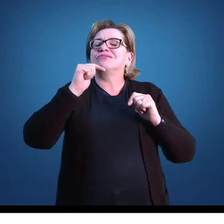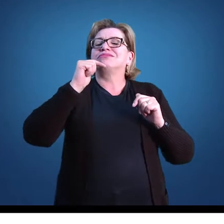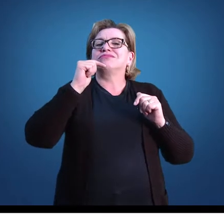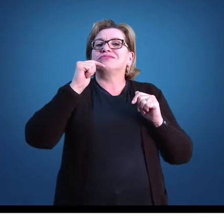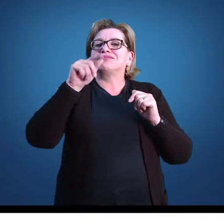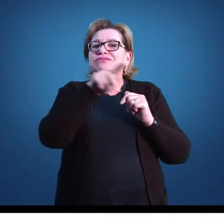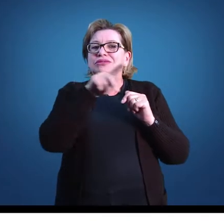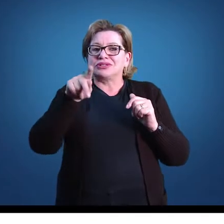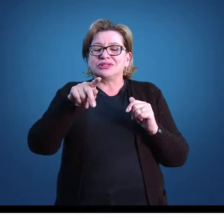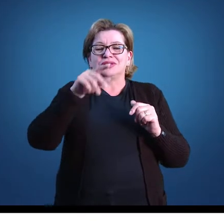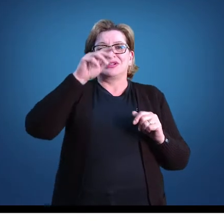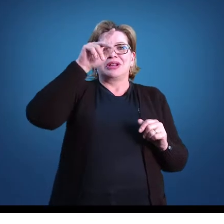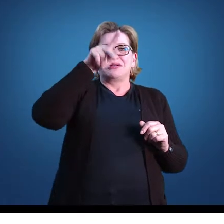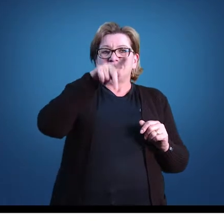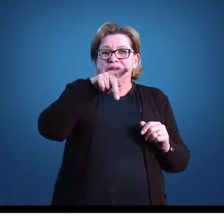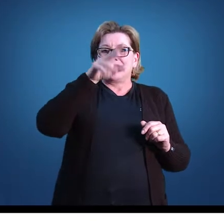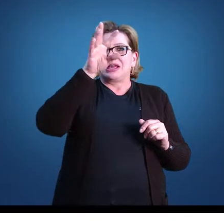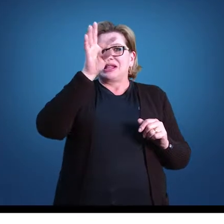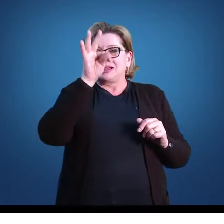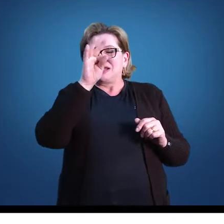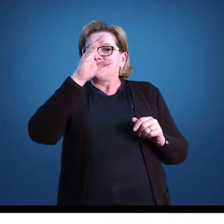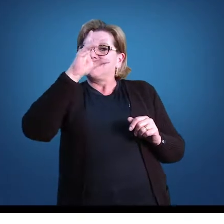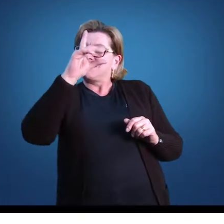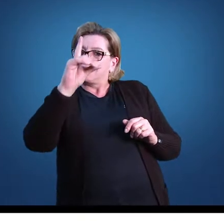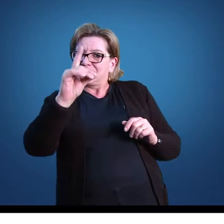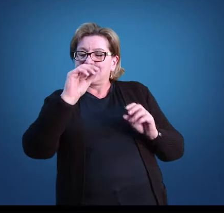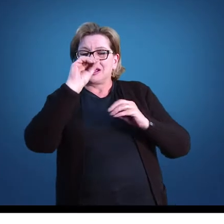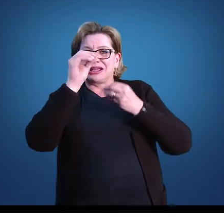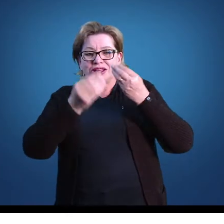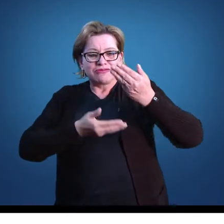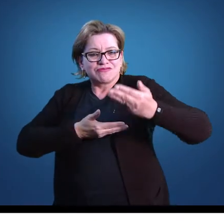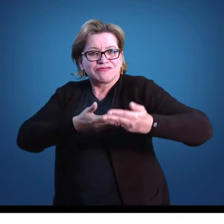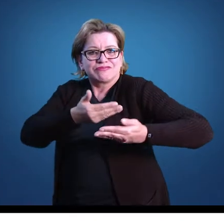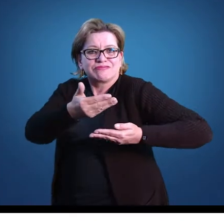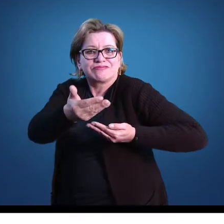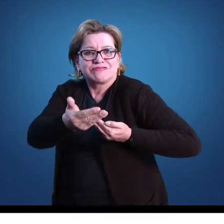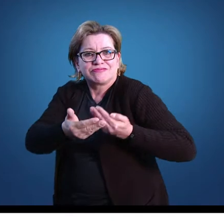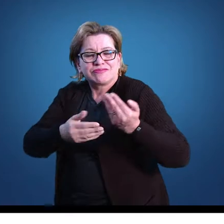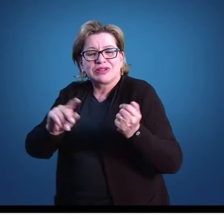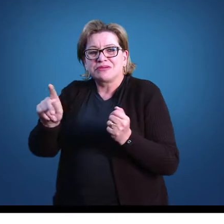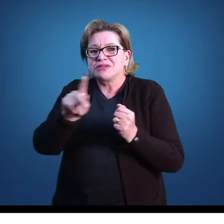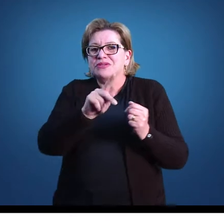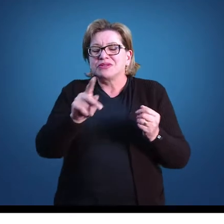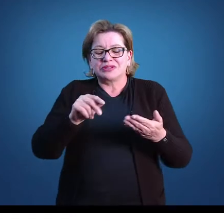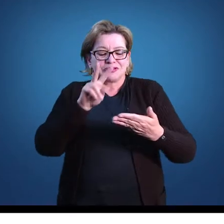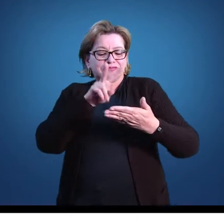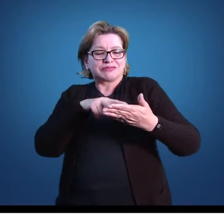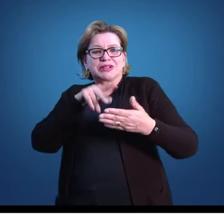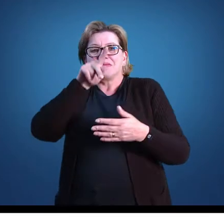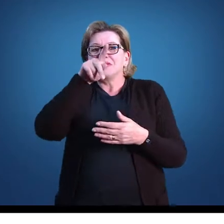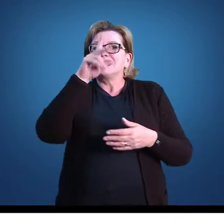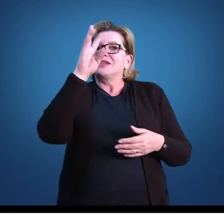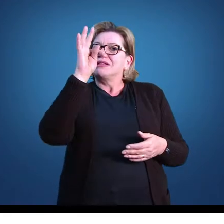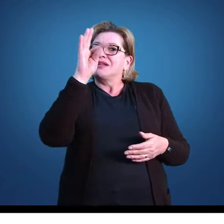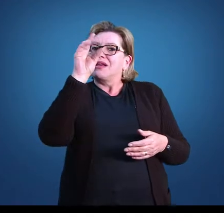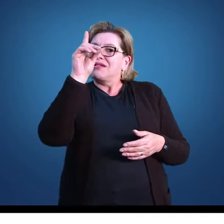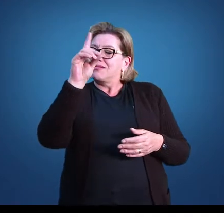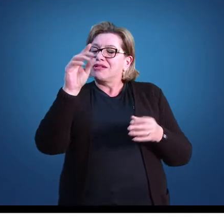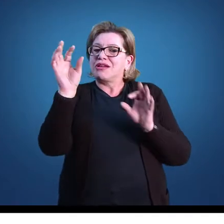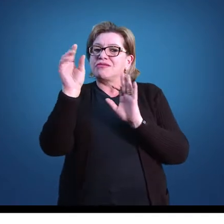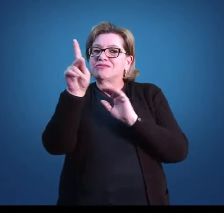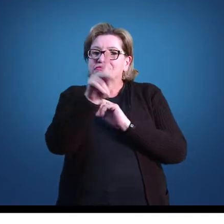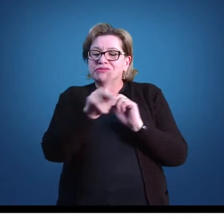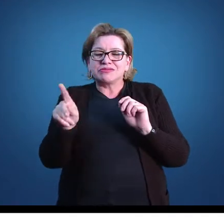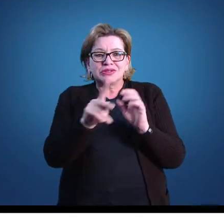é o documento que faz a mediação entre o professor e o seu trabalho em sala de aula. Nele, os professores delineiam o trabalho a ser